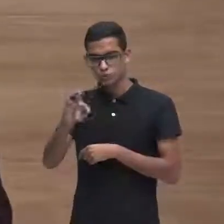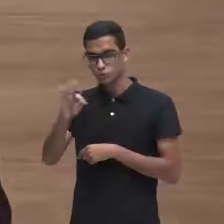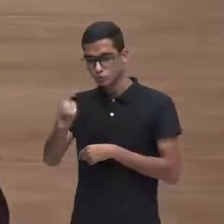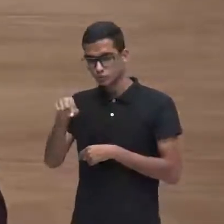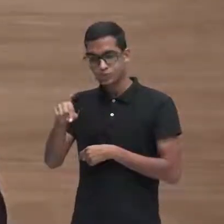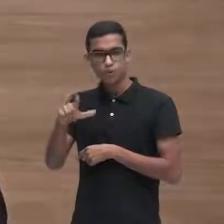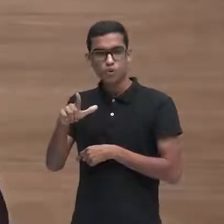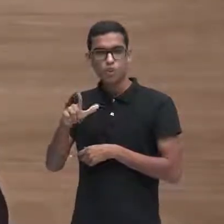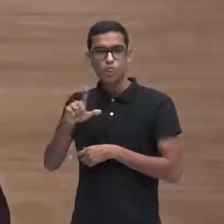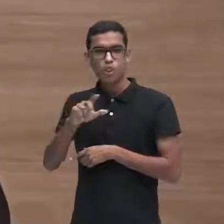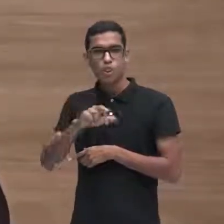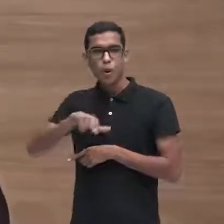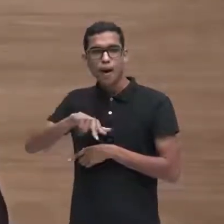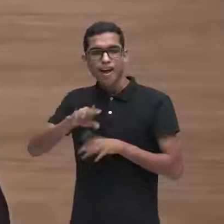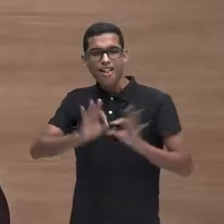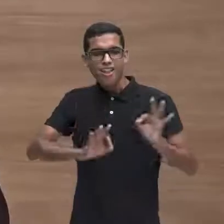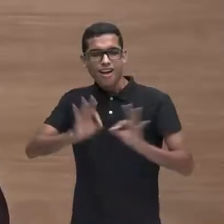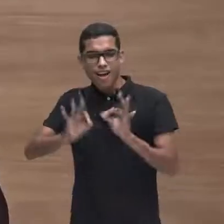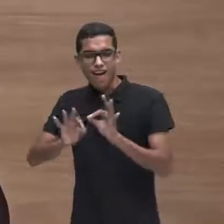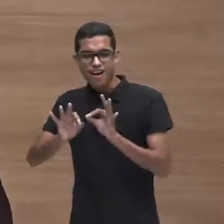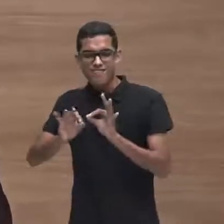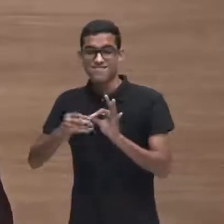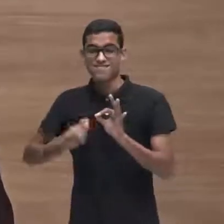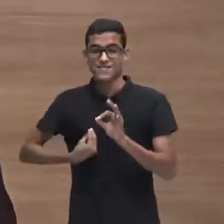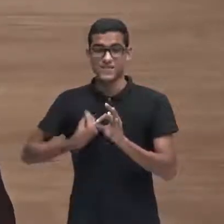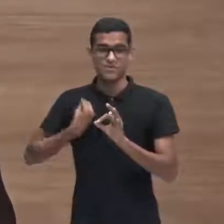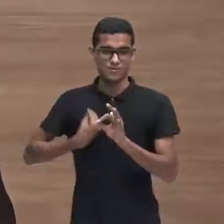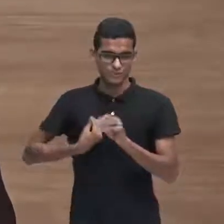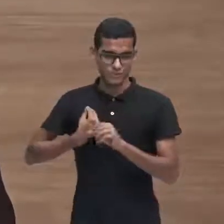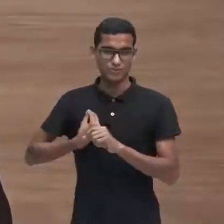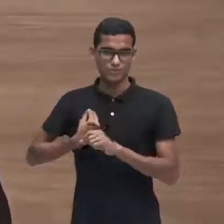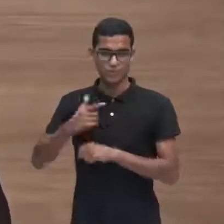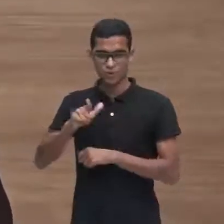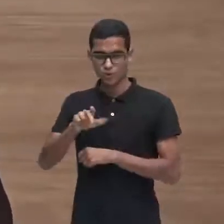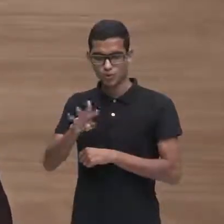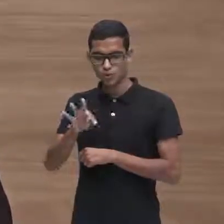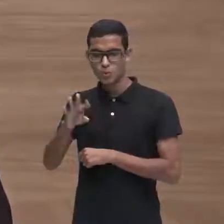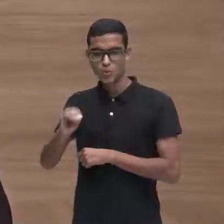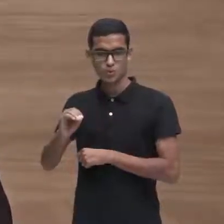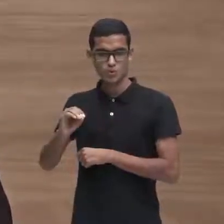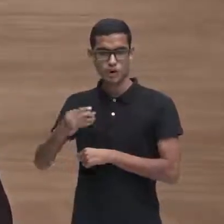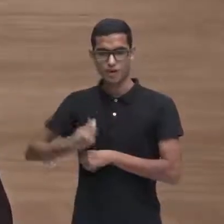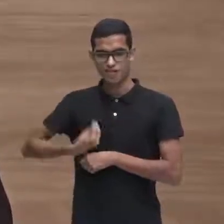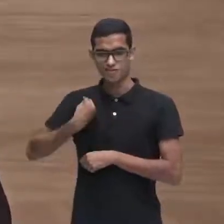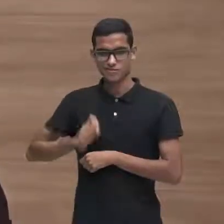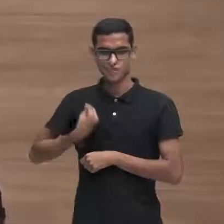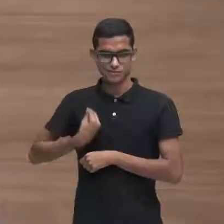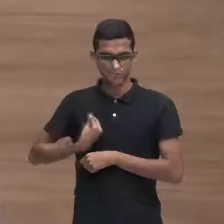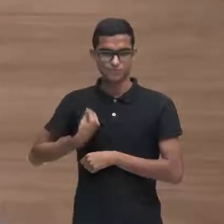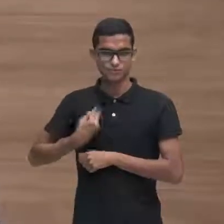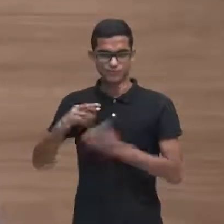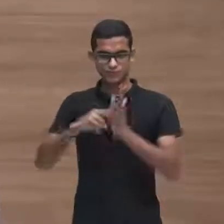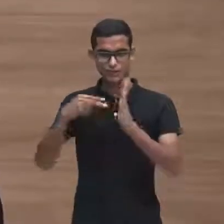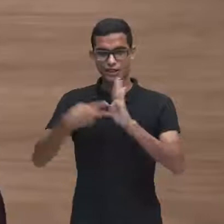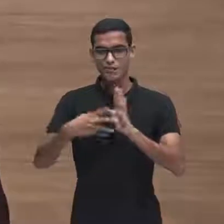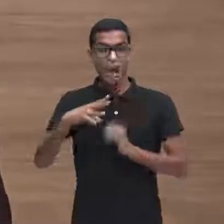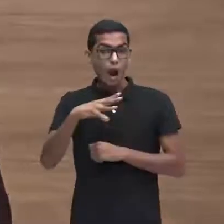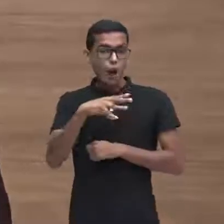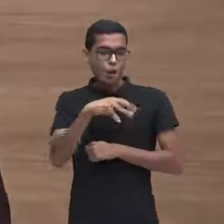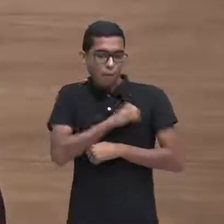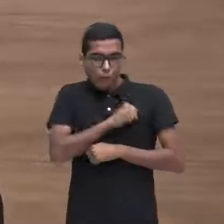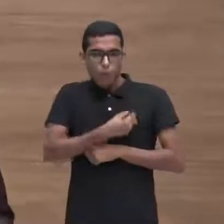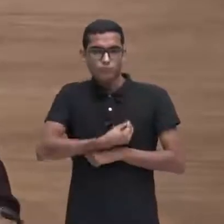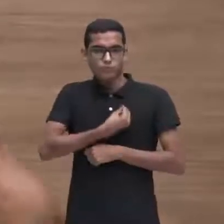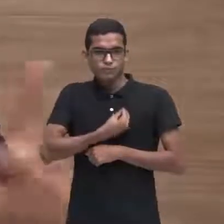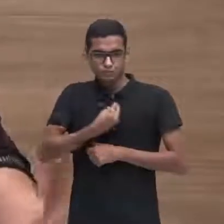elabora luto se vive porque luto é amor presente então viva esse amor